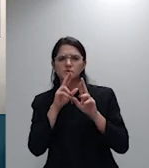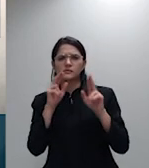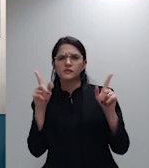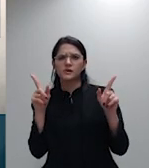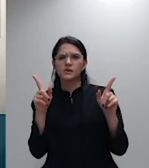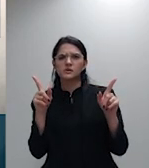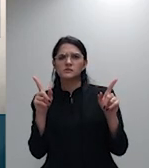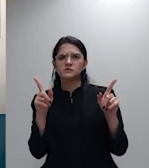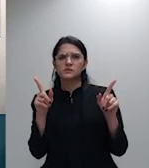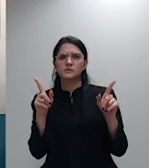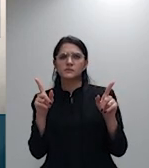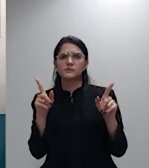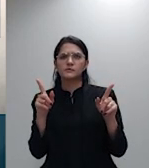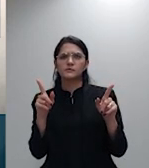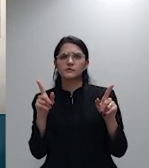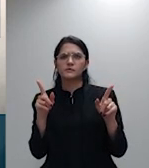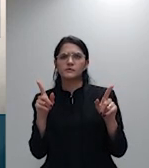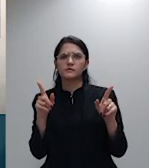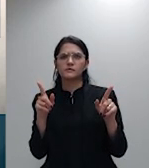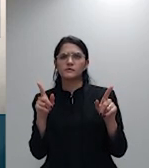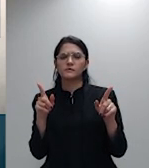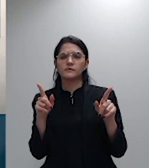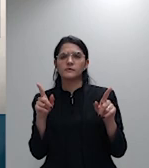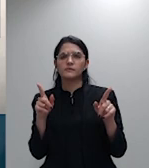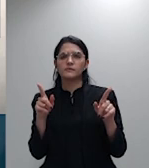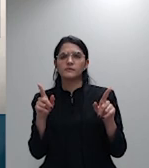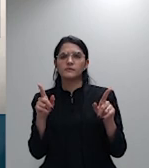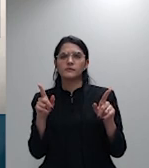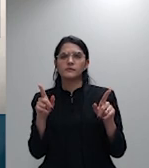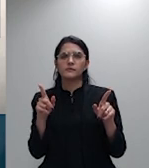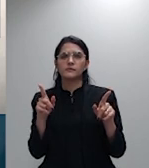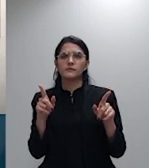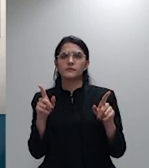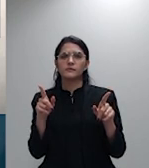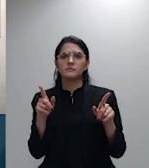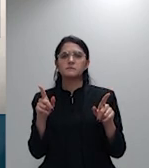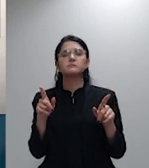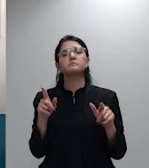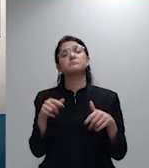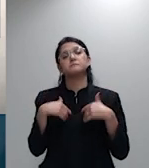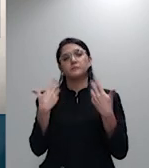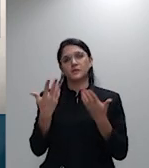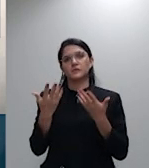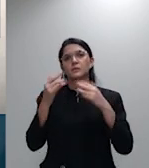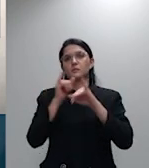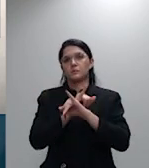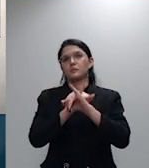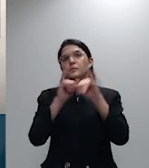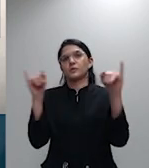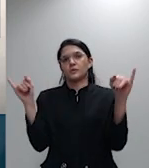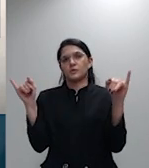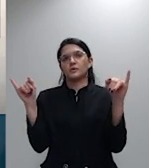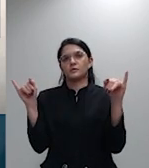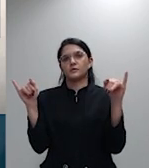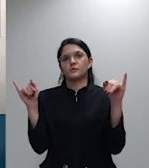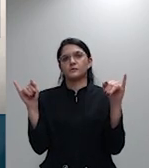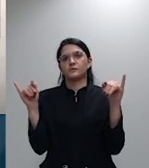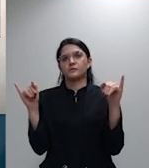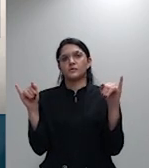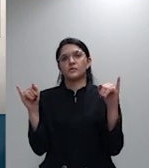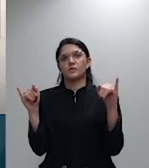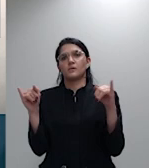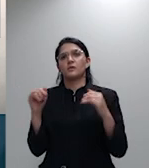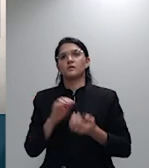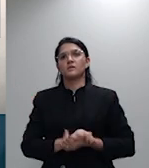proclama o resultado em relação aos quatro embargos de